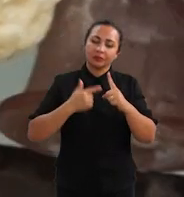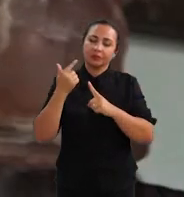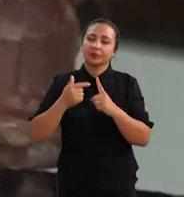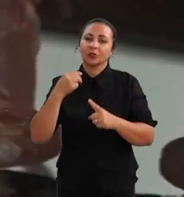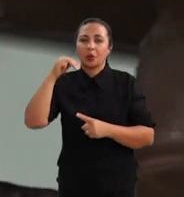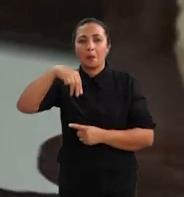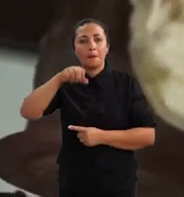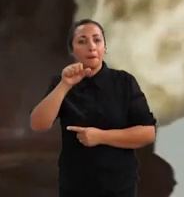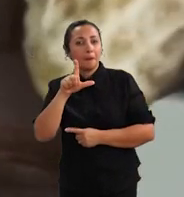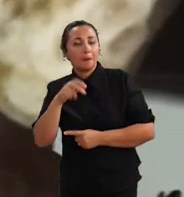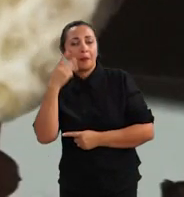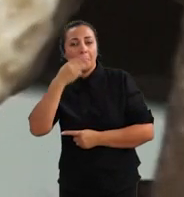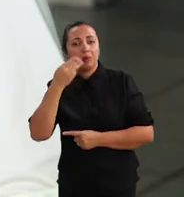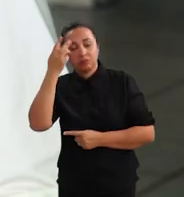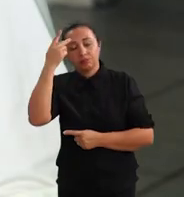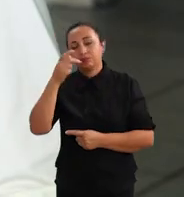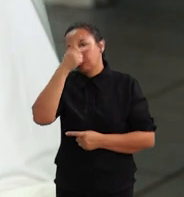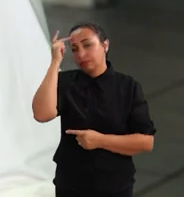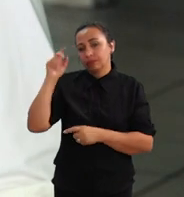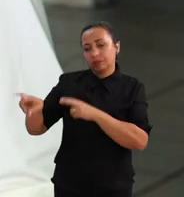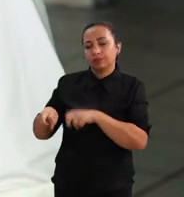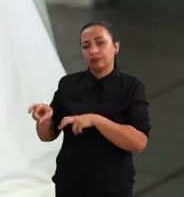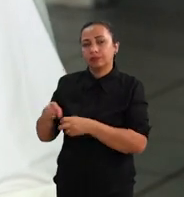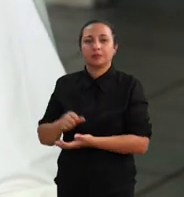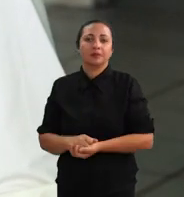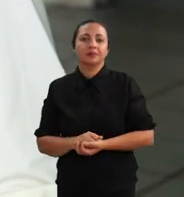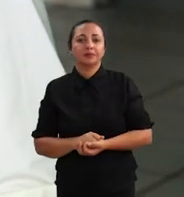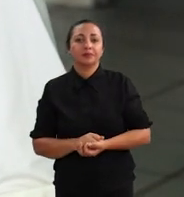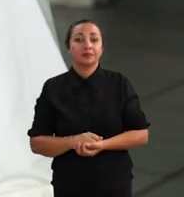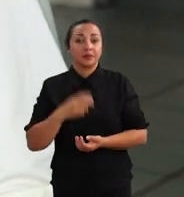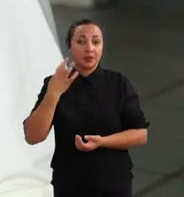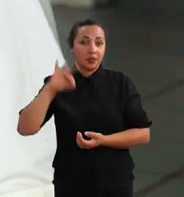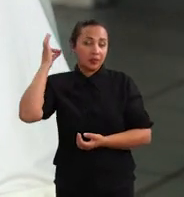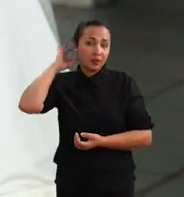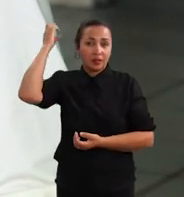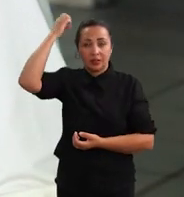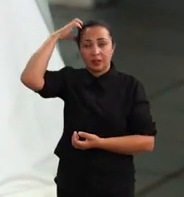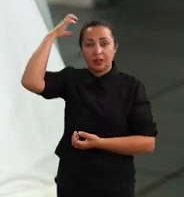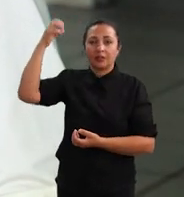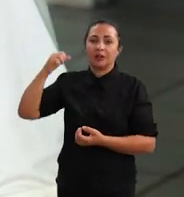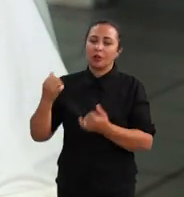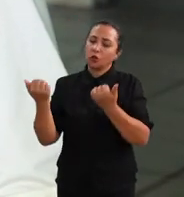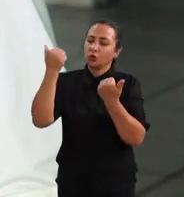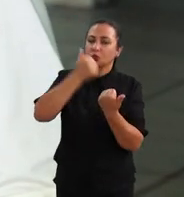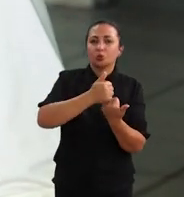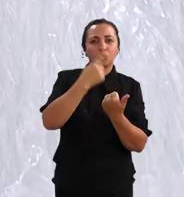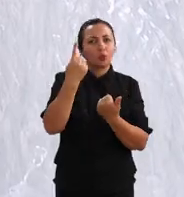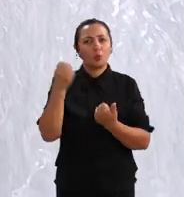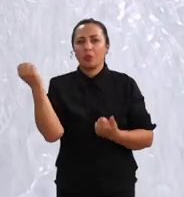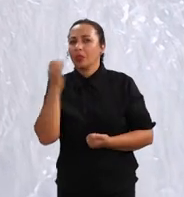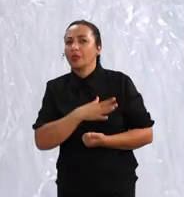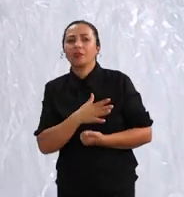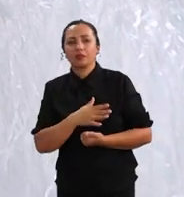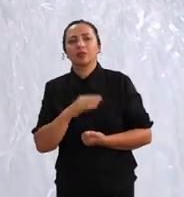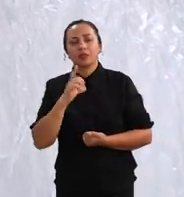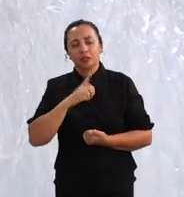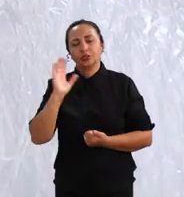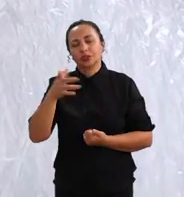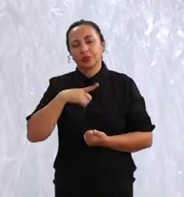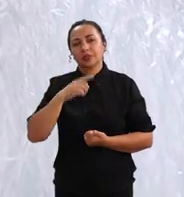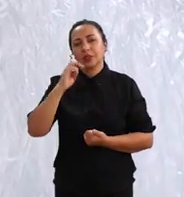produção de mel para o apicultor. É, você trabalhar com rainhas novas, só em você substituir a rainha, você já tem um aumento, pelo menos, de